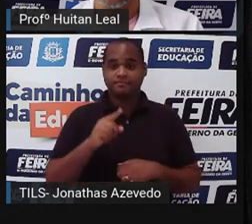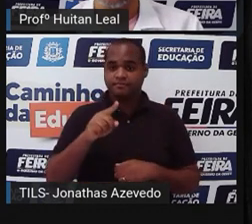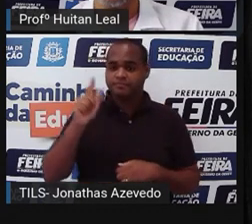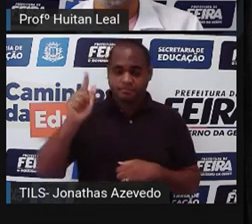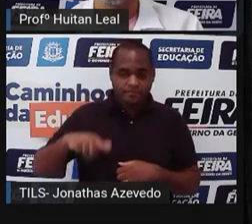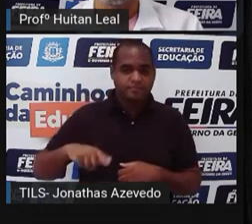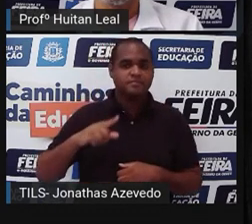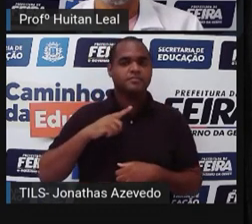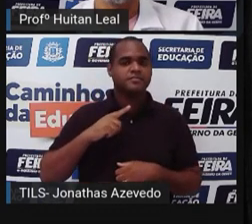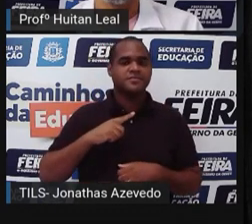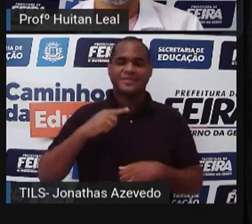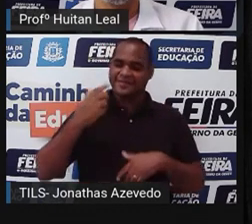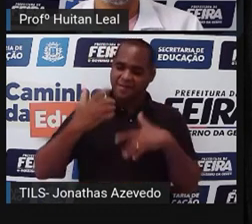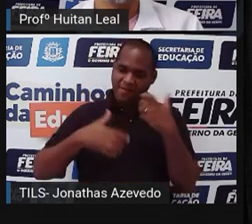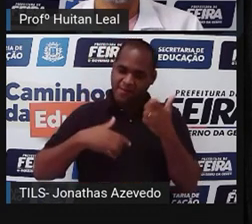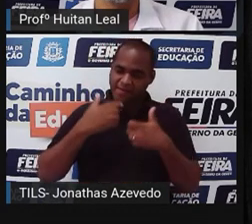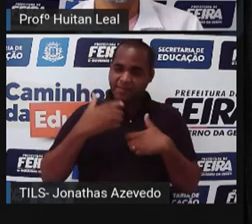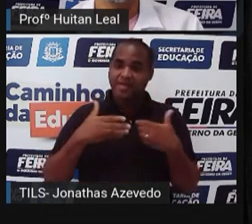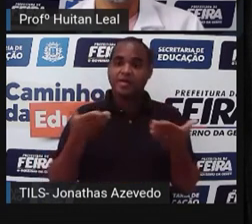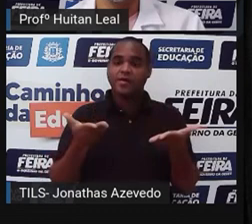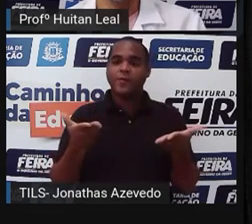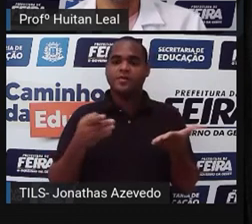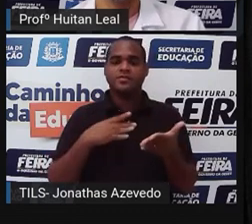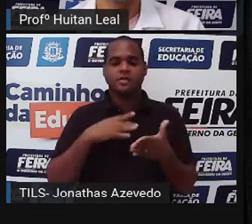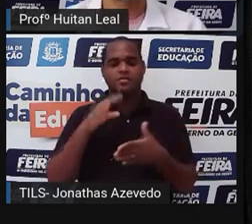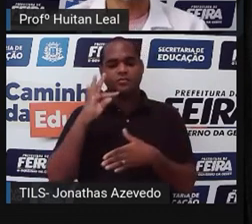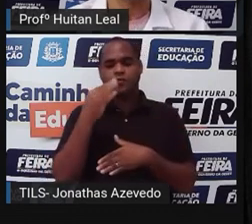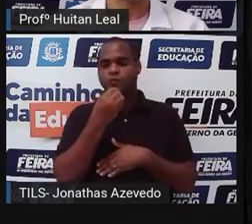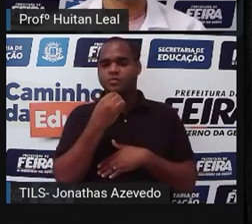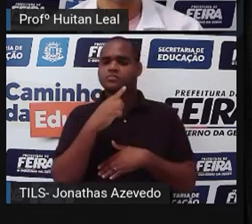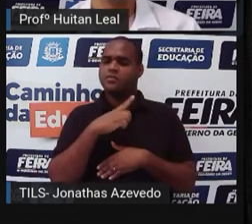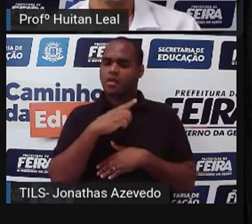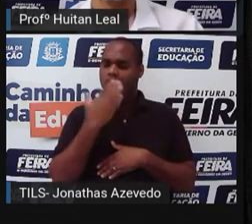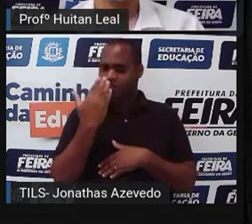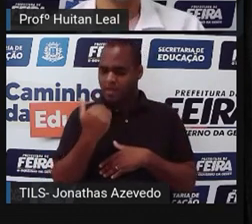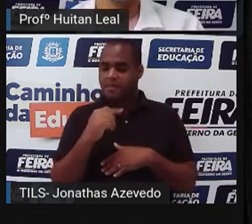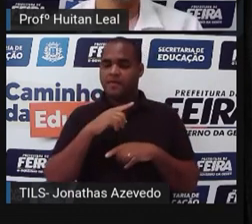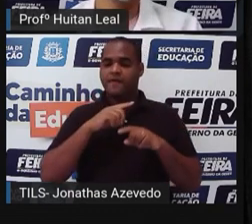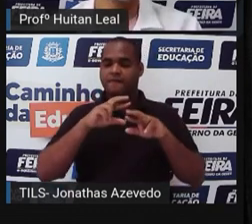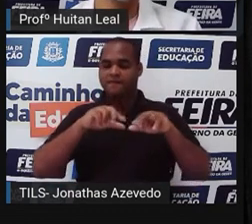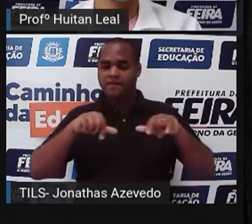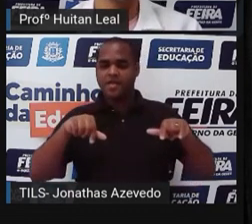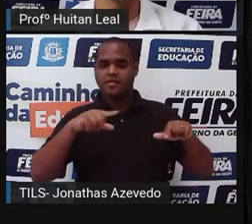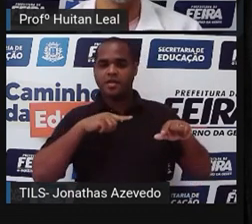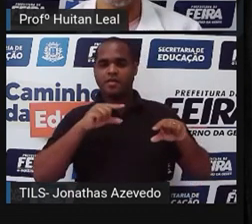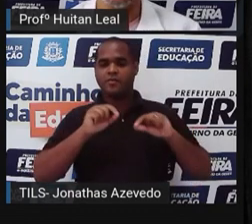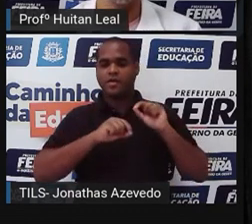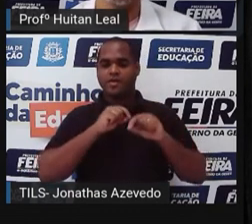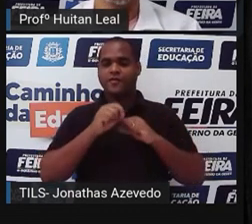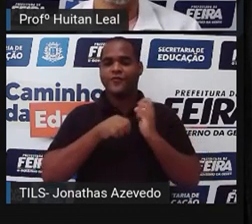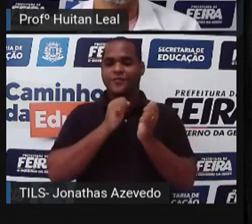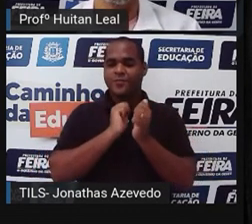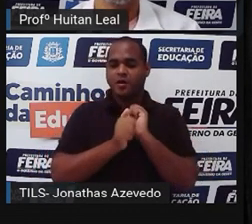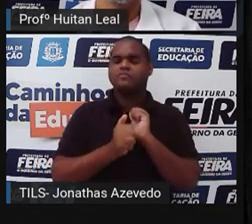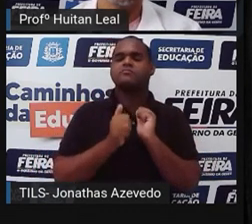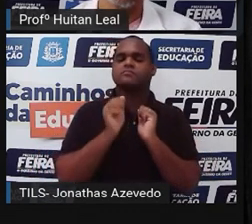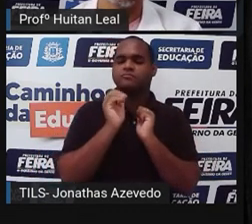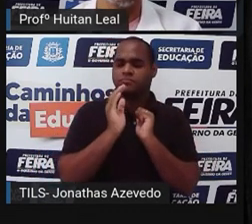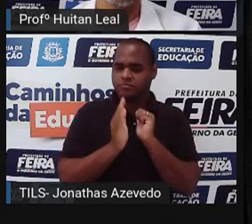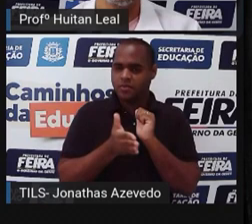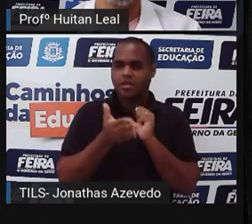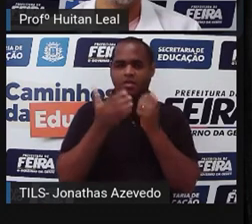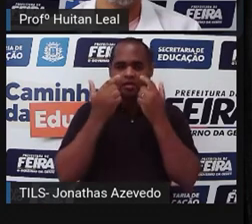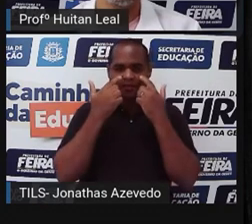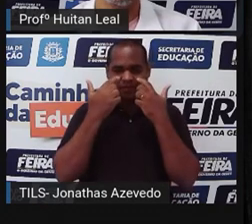narrando agora, sabendo de todos os eventos que aconteceram na partida de futebol que você já assistiu e